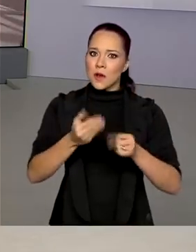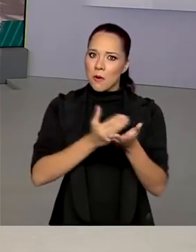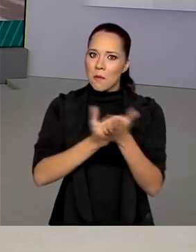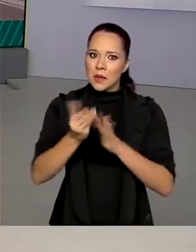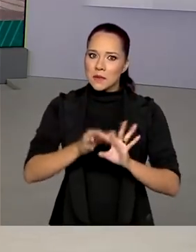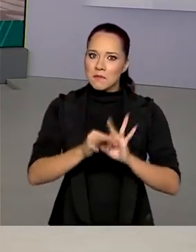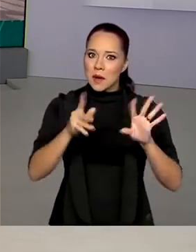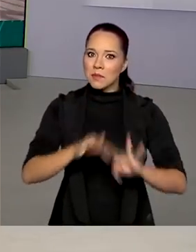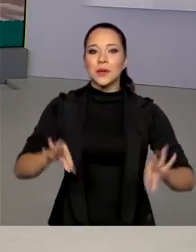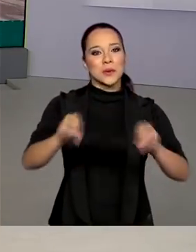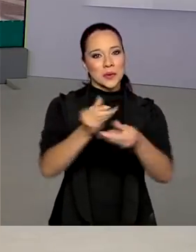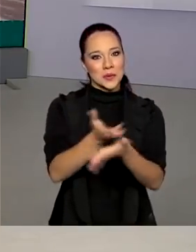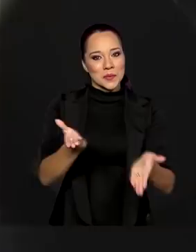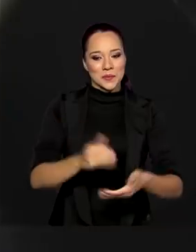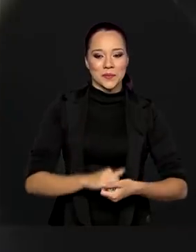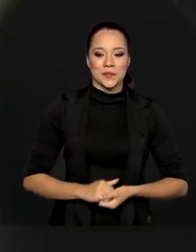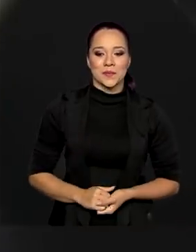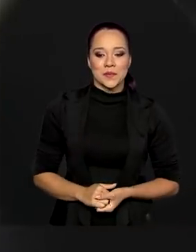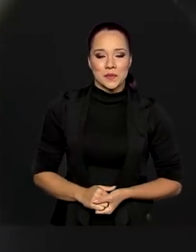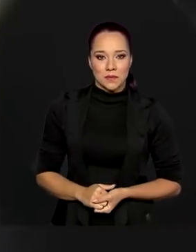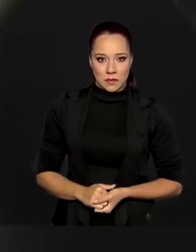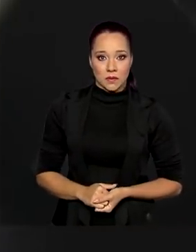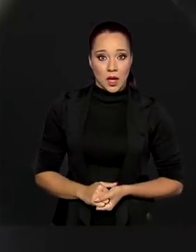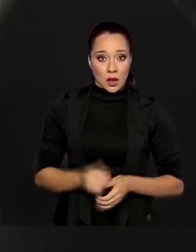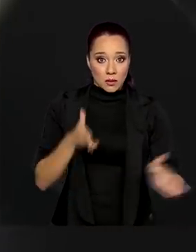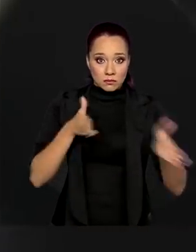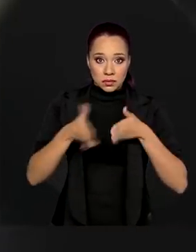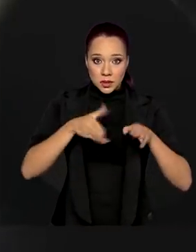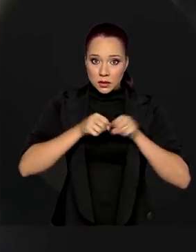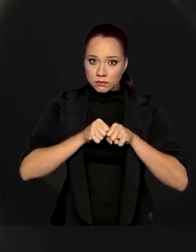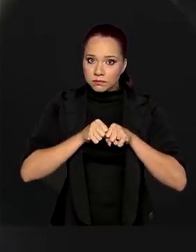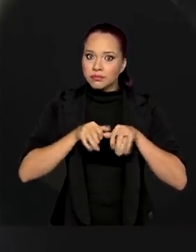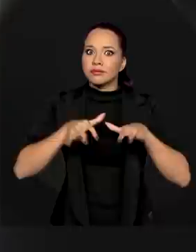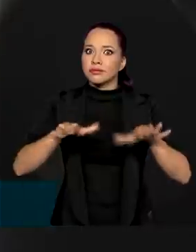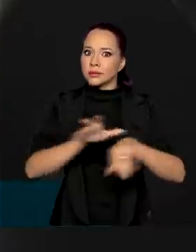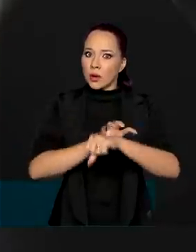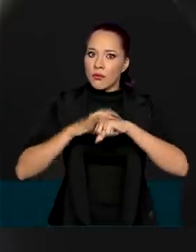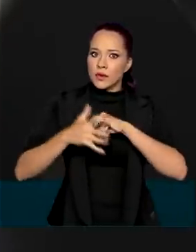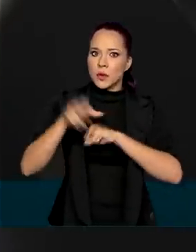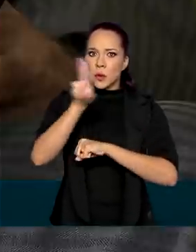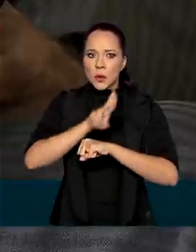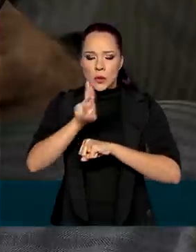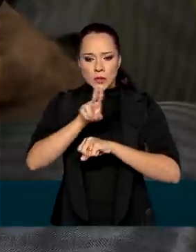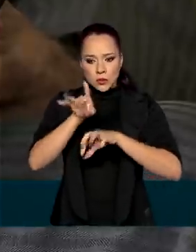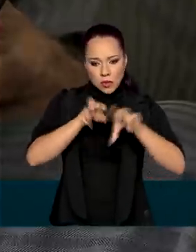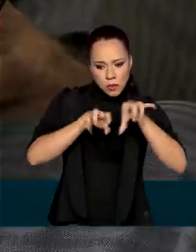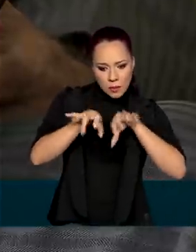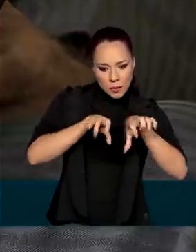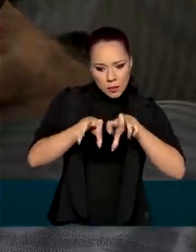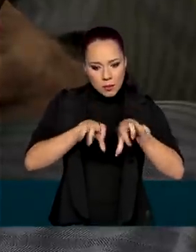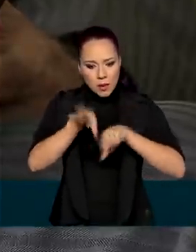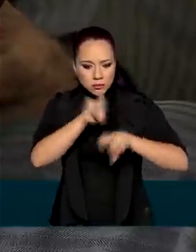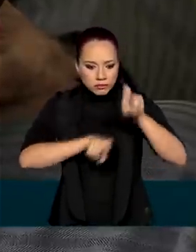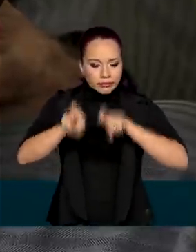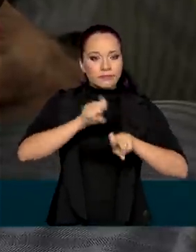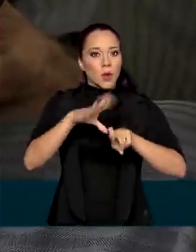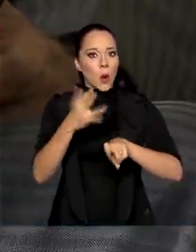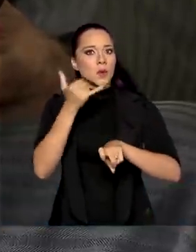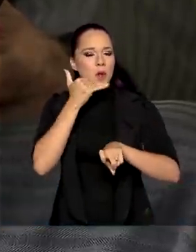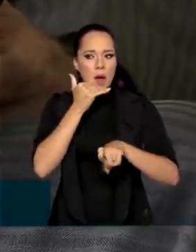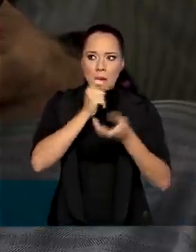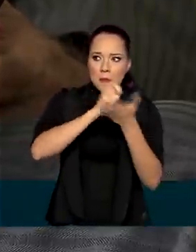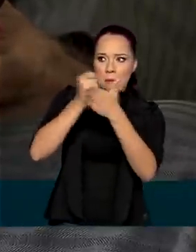funcionar para todo mundo. Com a pandemia da Covid-19, o uso de computadores ou celulares para fazer